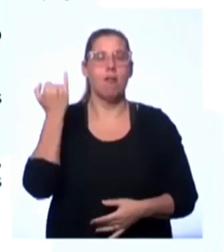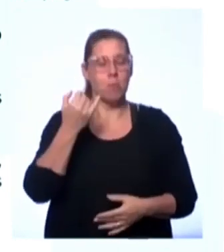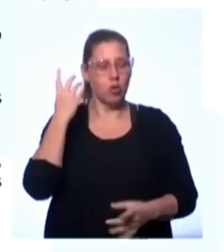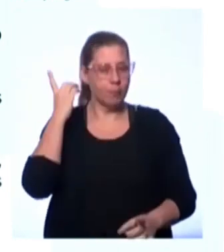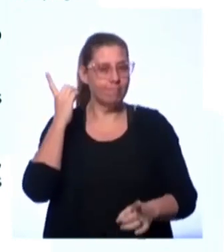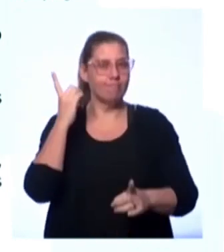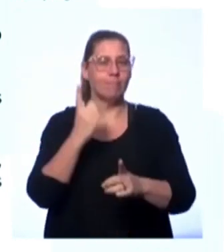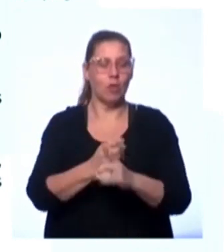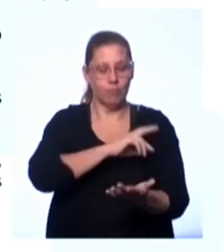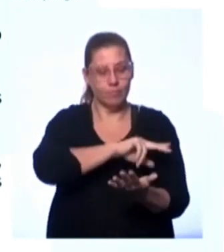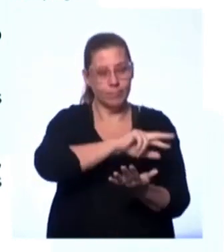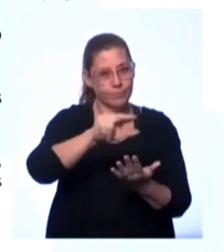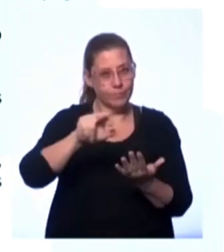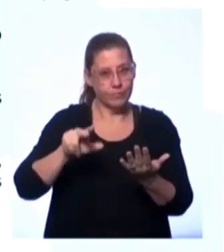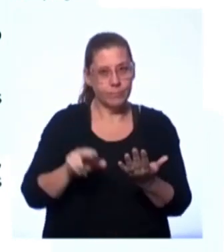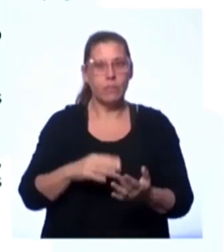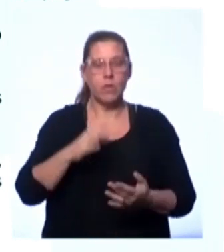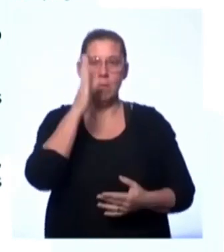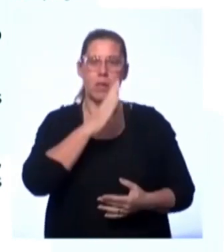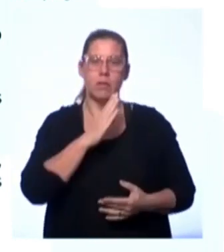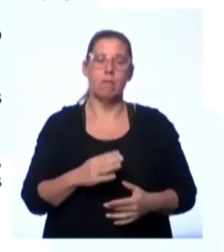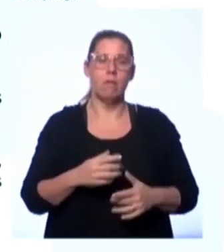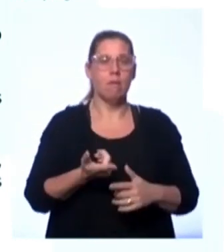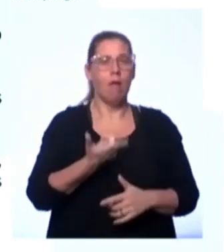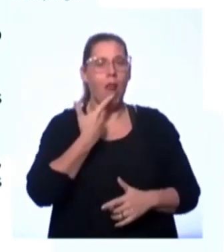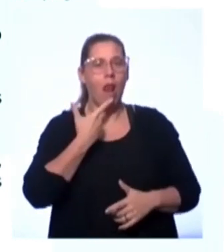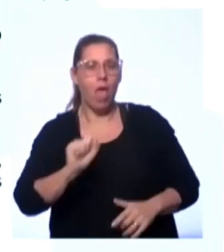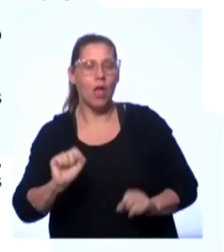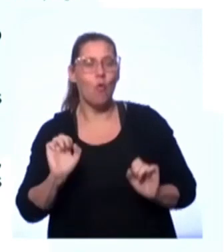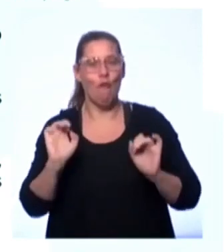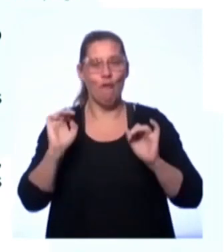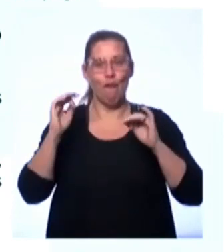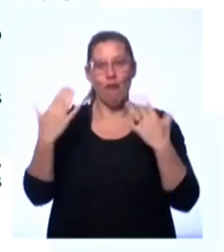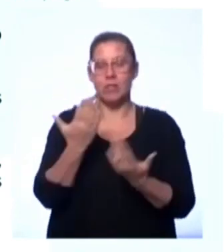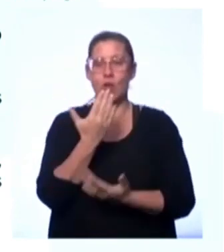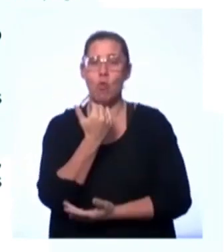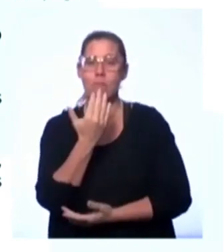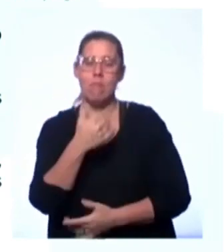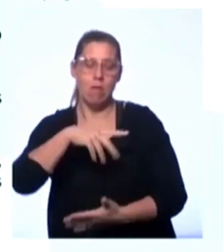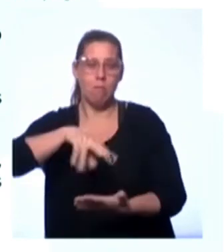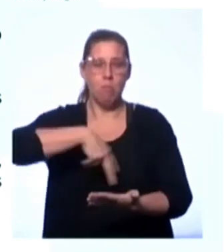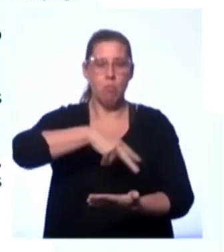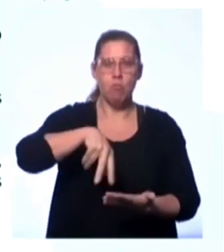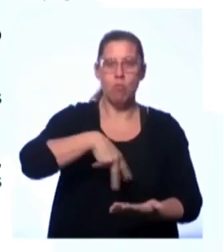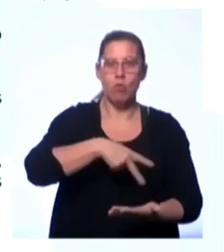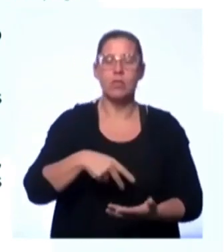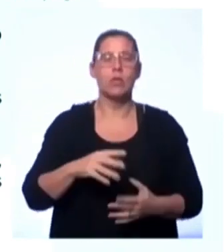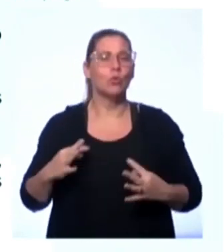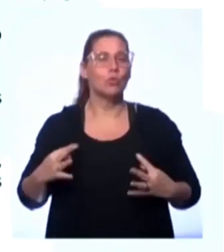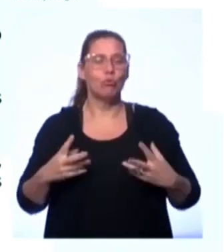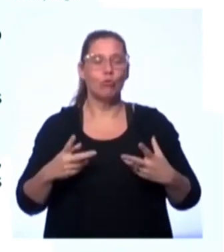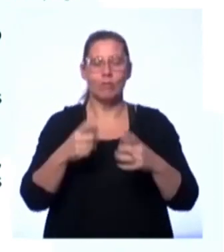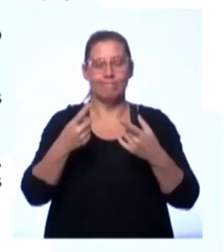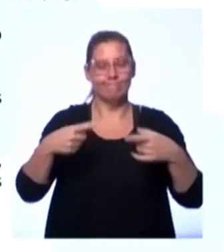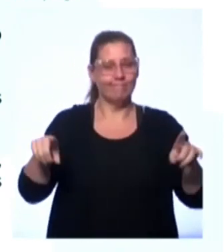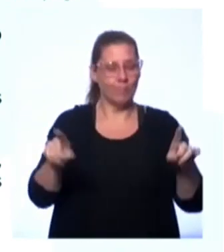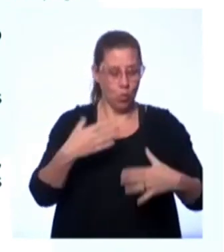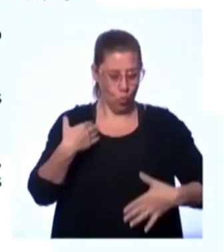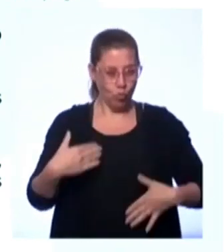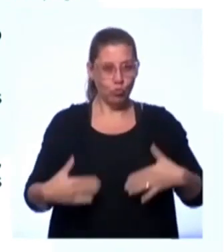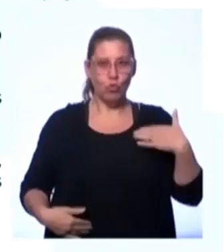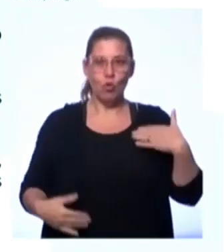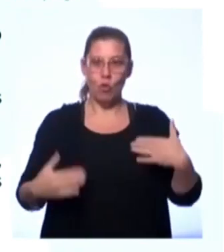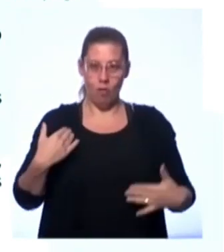diversidade brasileira nossas línguas, nossas festas, nossos alimentos, música, danças, em nosso próprio corpo,